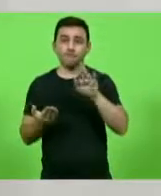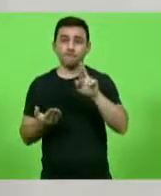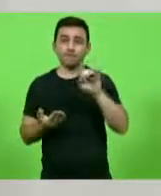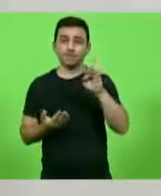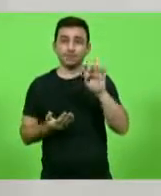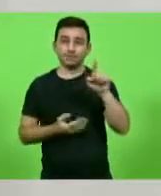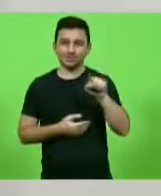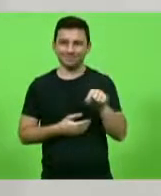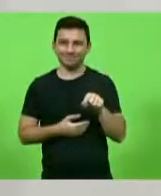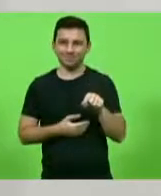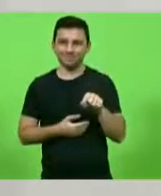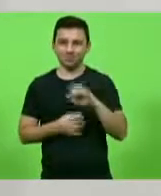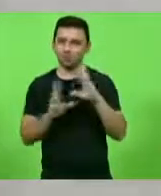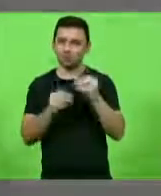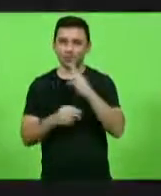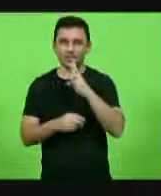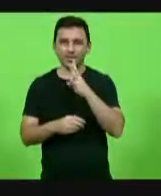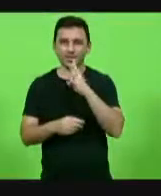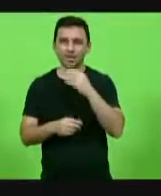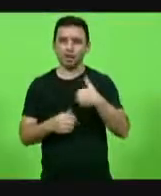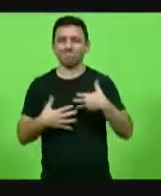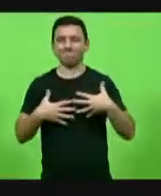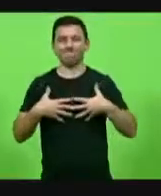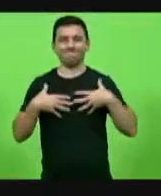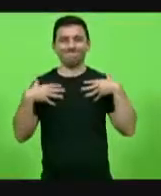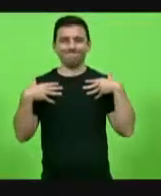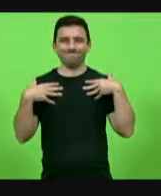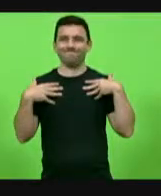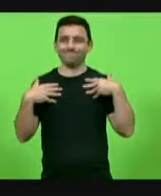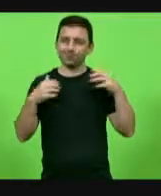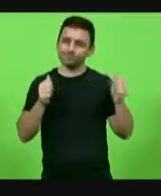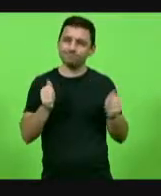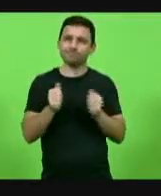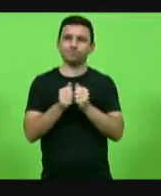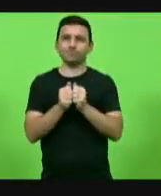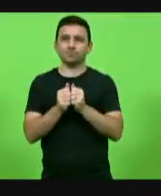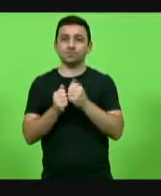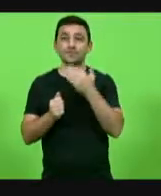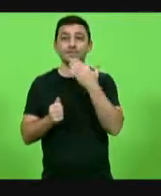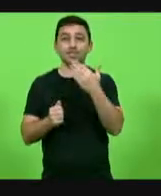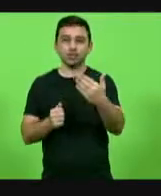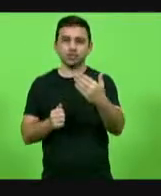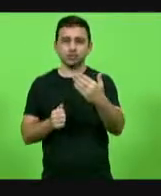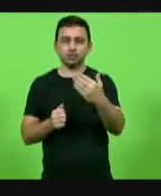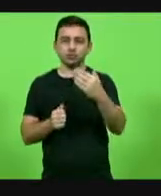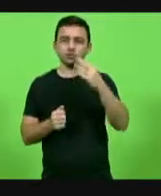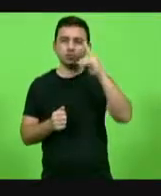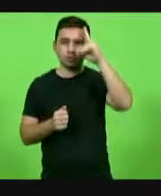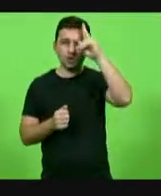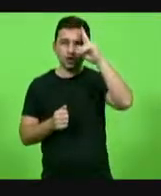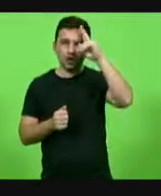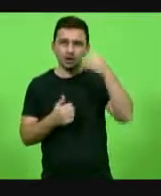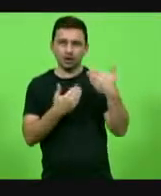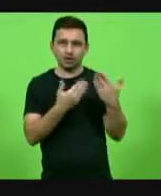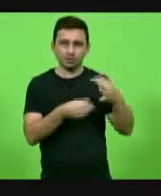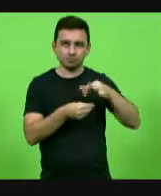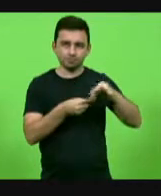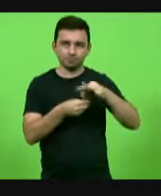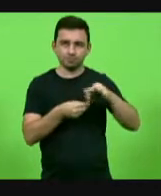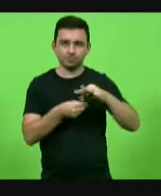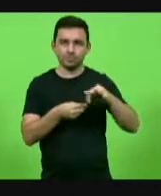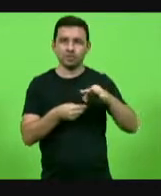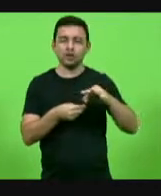Eu tenho muito orgulho de fazer parte, a pedido, como eu disse, do Instituto Histórico de Blumenau, a pedido do senhor Mauro Dorigatti,